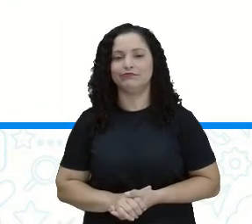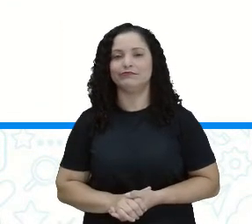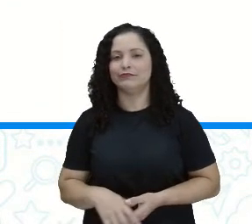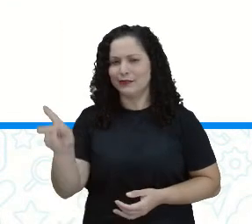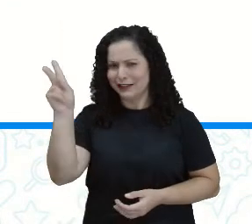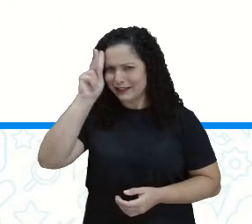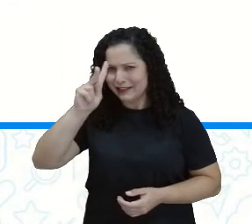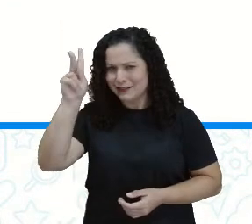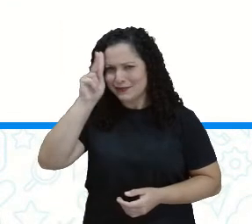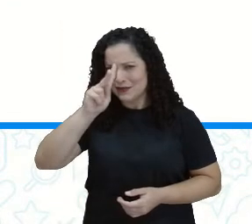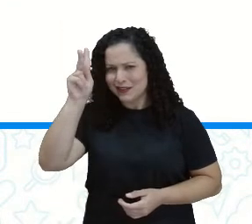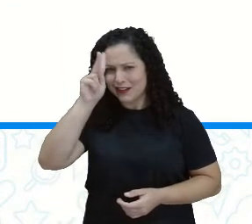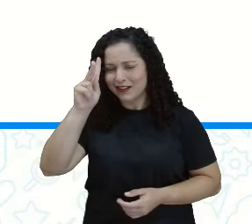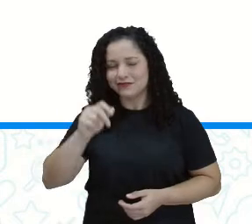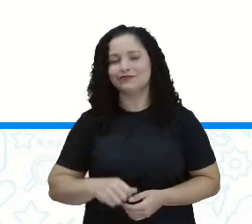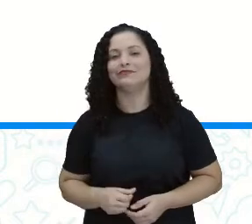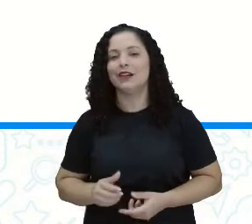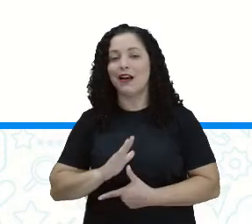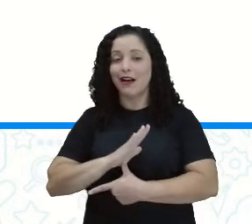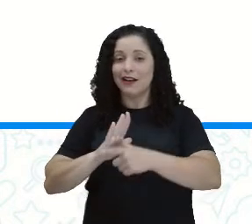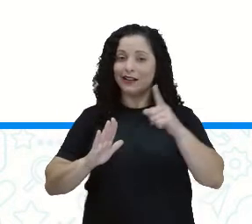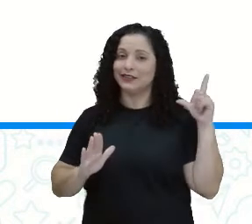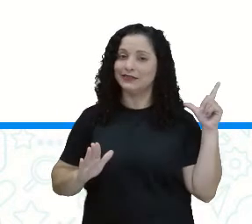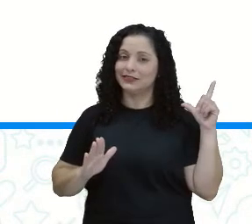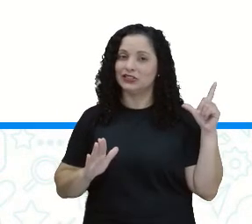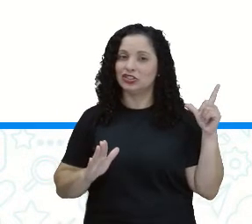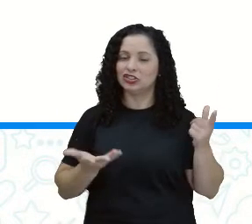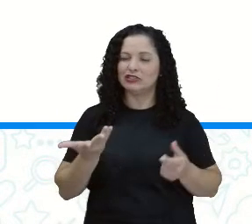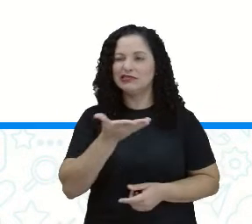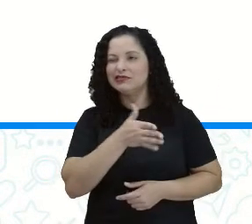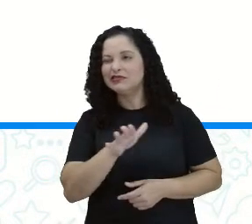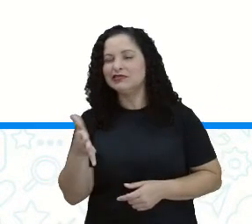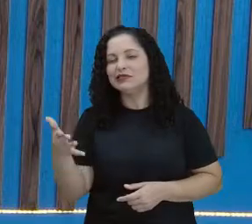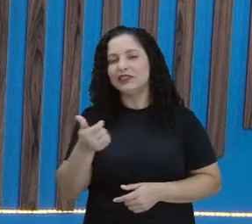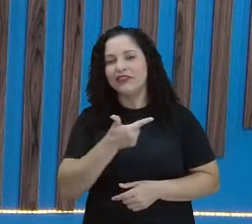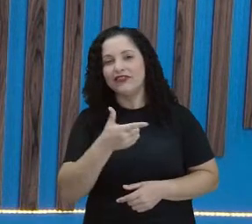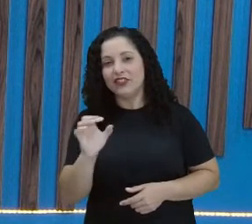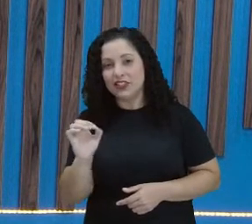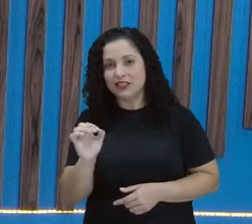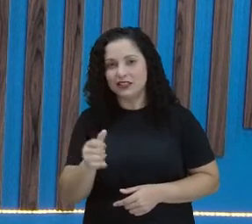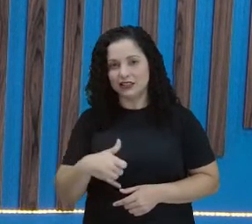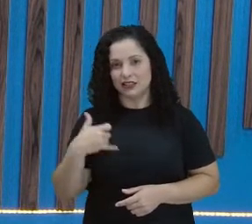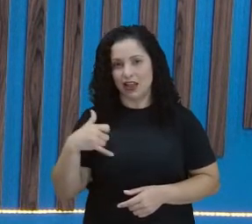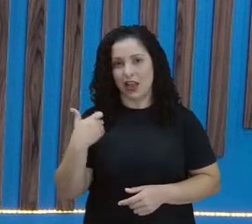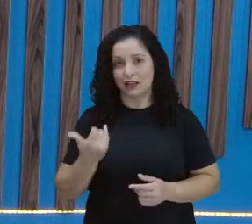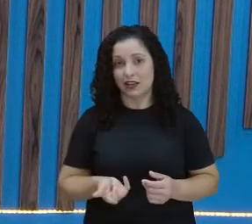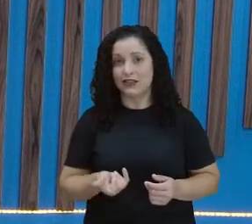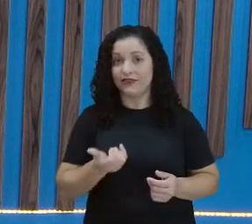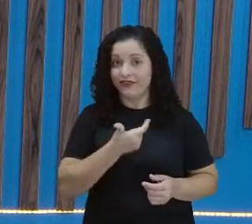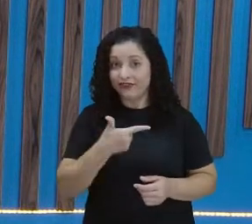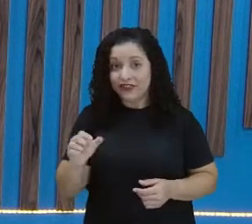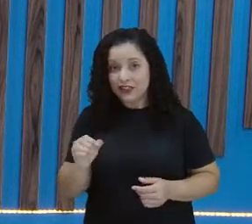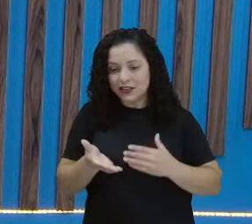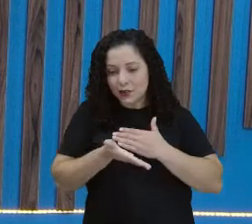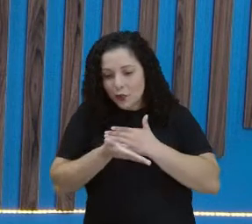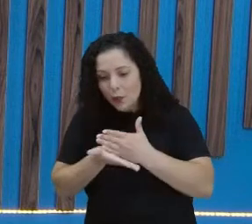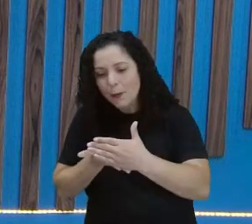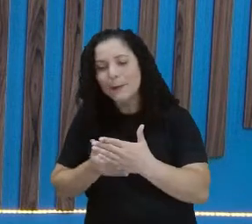Lembra lá da puberdade, que ela termina mais ou menos pelos 20 anos. A adolescência,